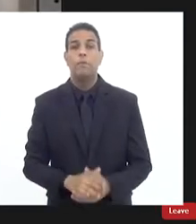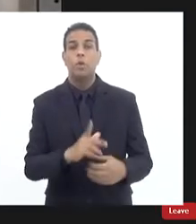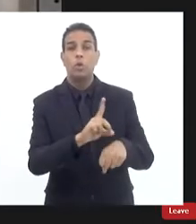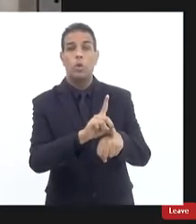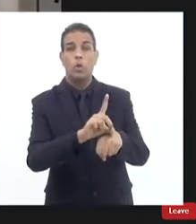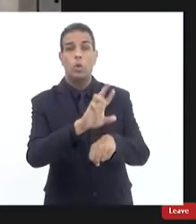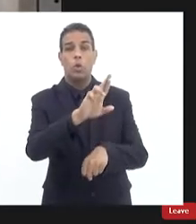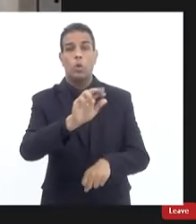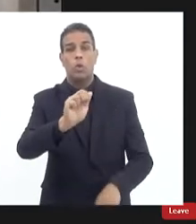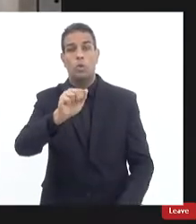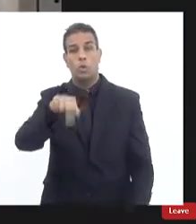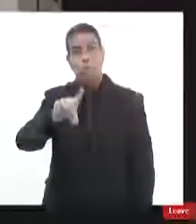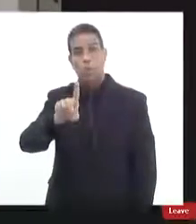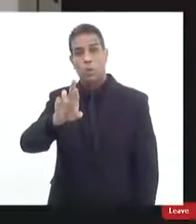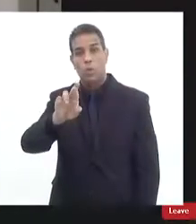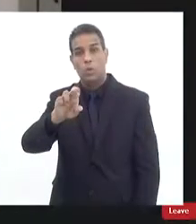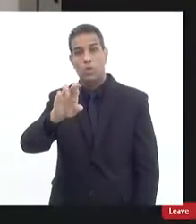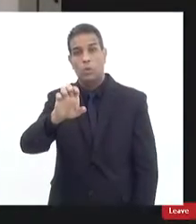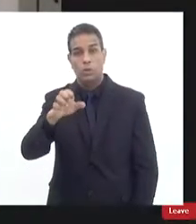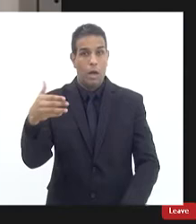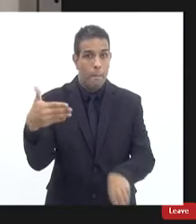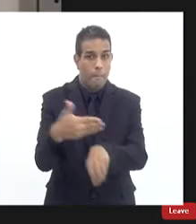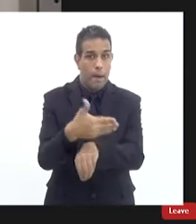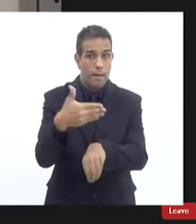André ele se encontra presente ou Dani?